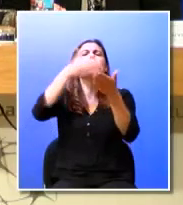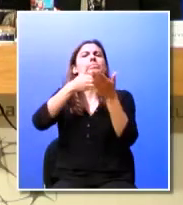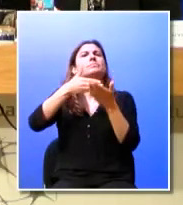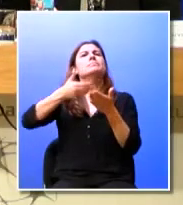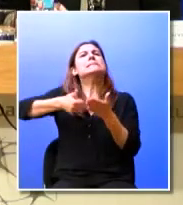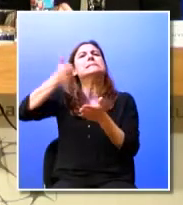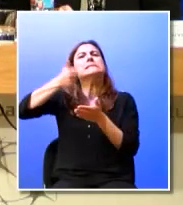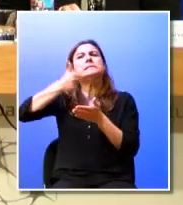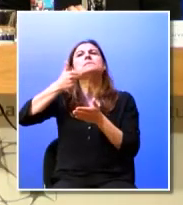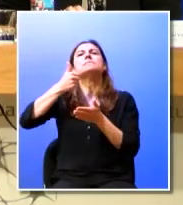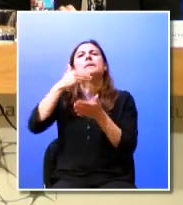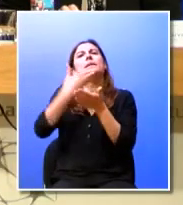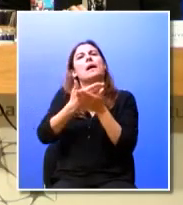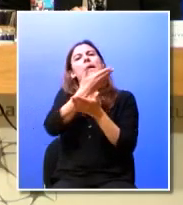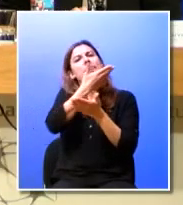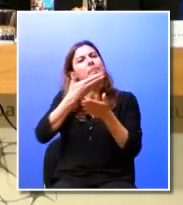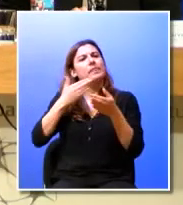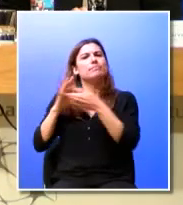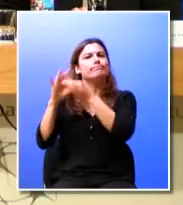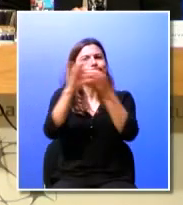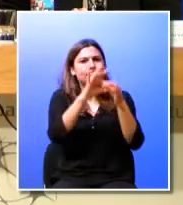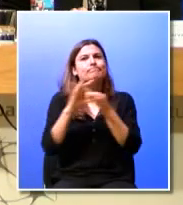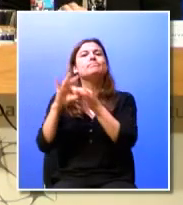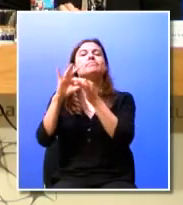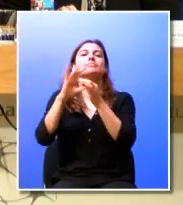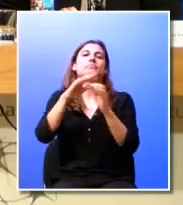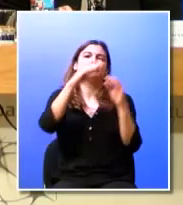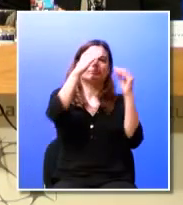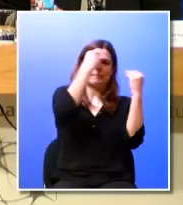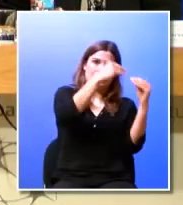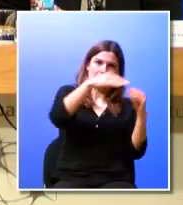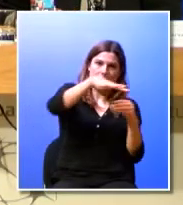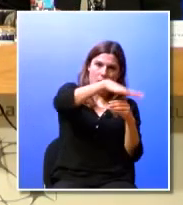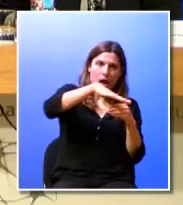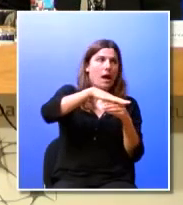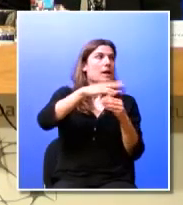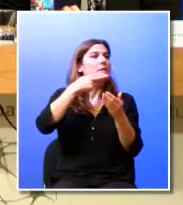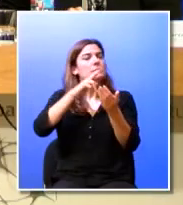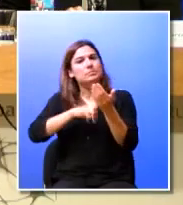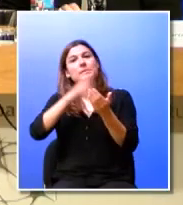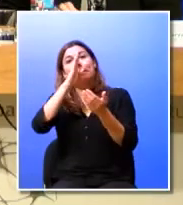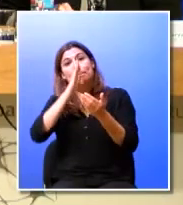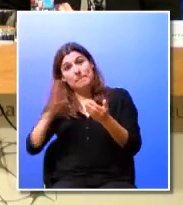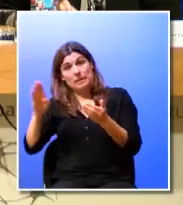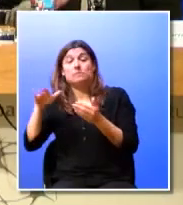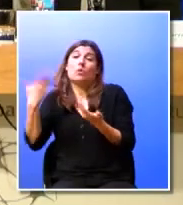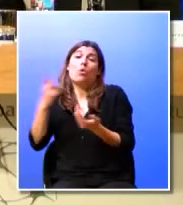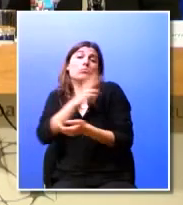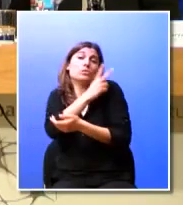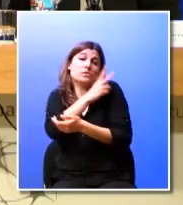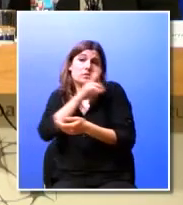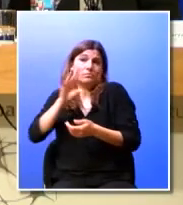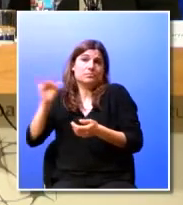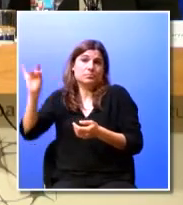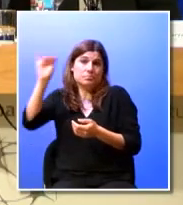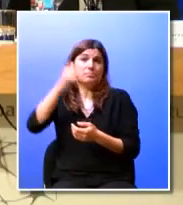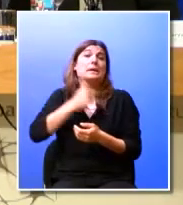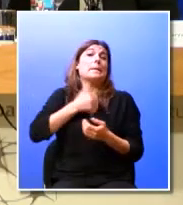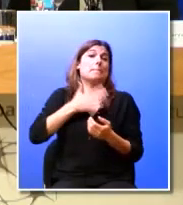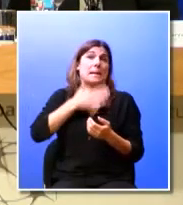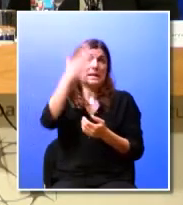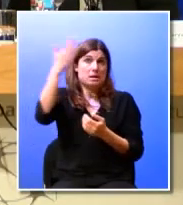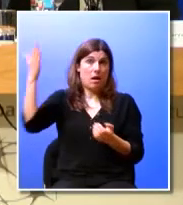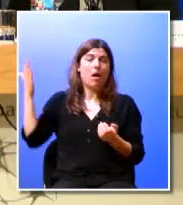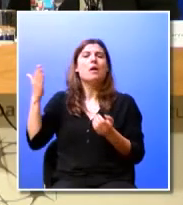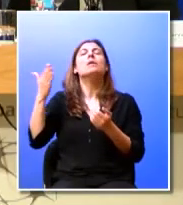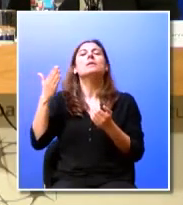a uma melhor articulação entre o ensino e a prática ou entre as universidades e as empresas e